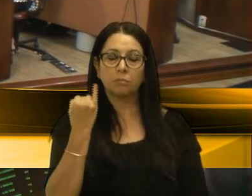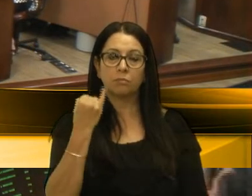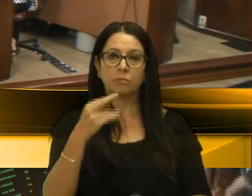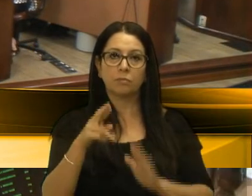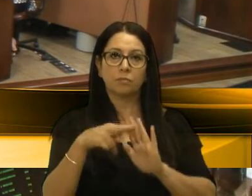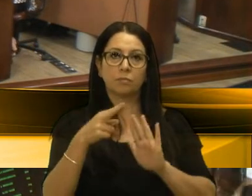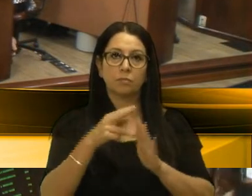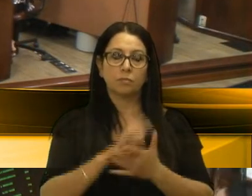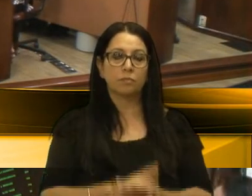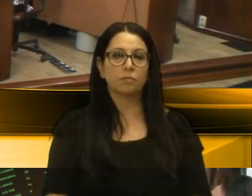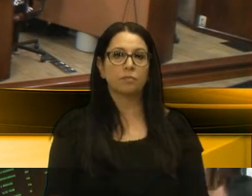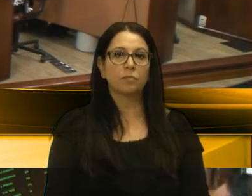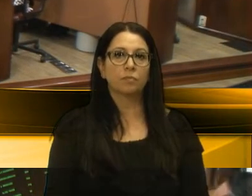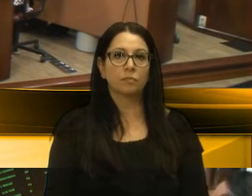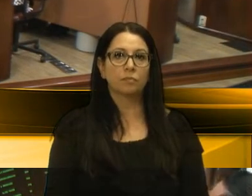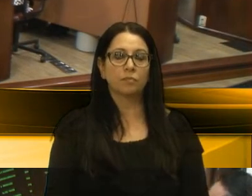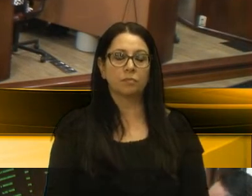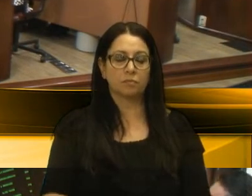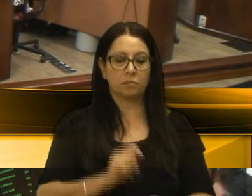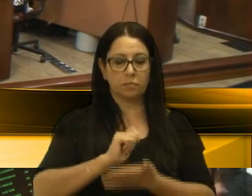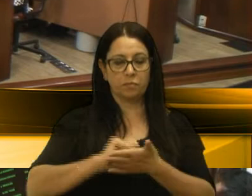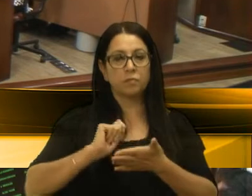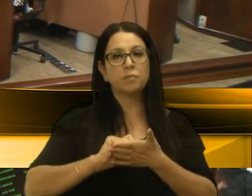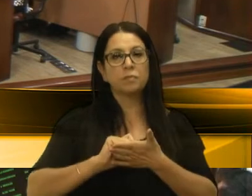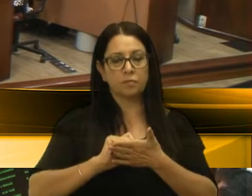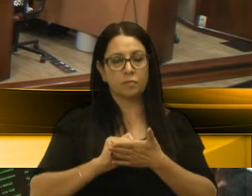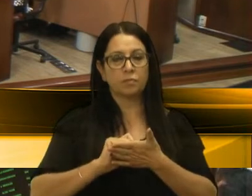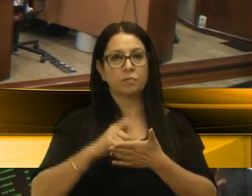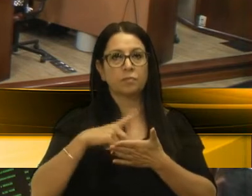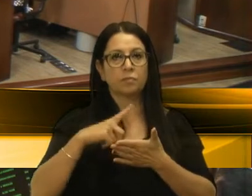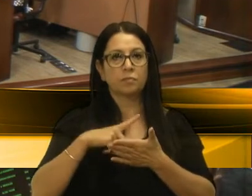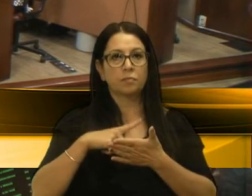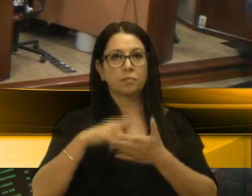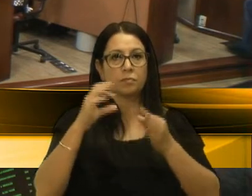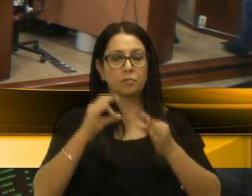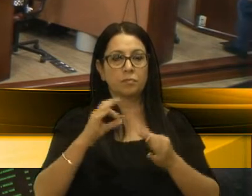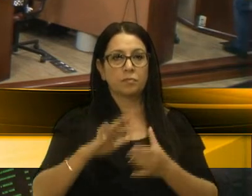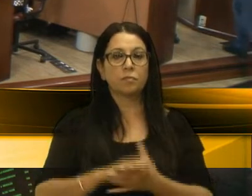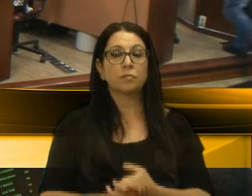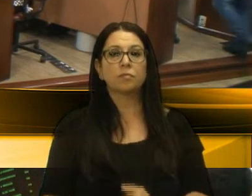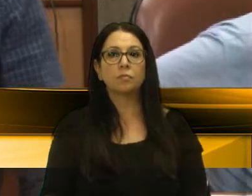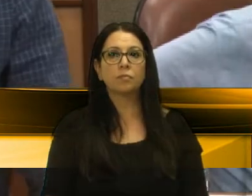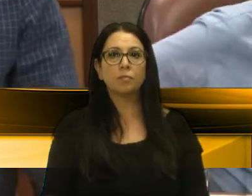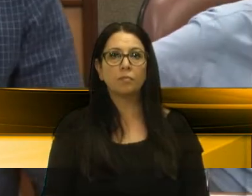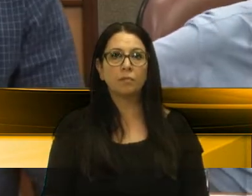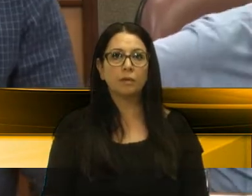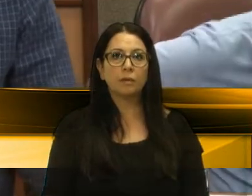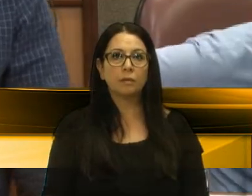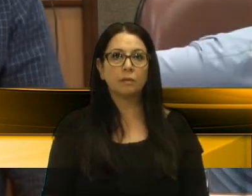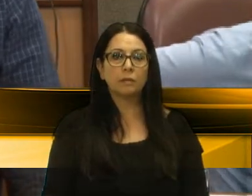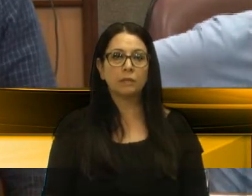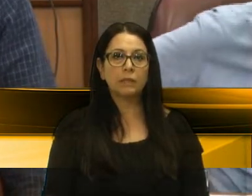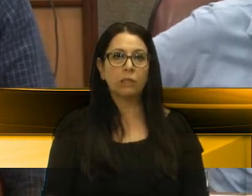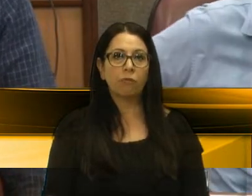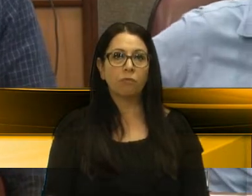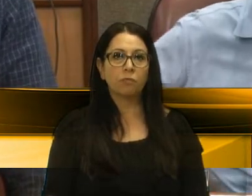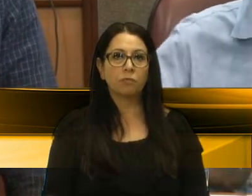do qual subscrevi, porque tenho convicção de que nós precisamos